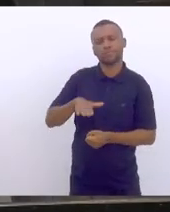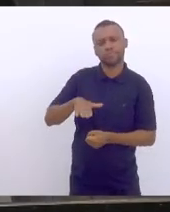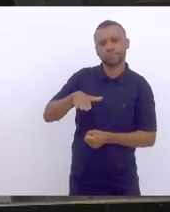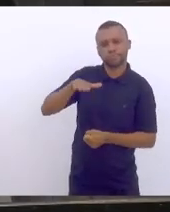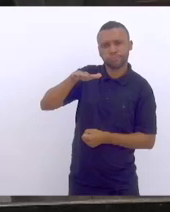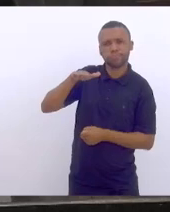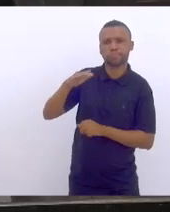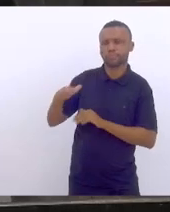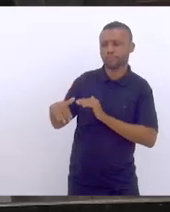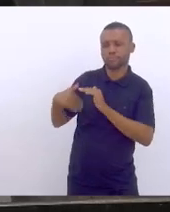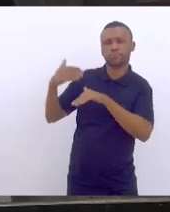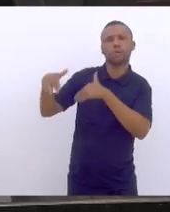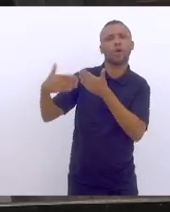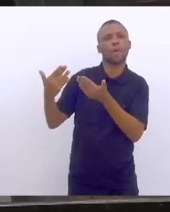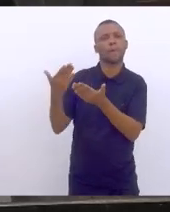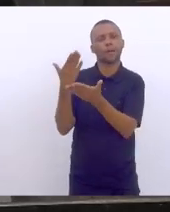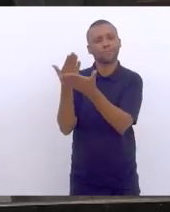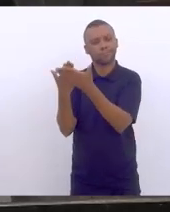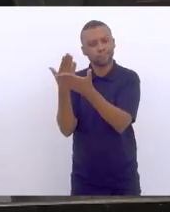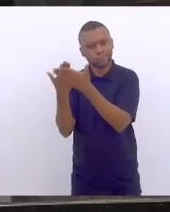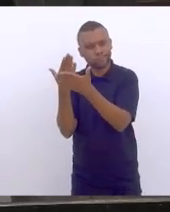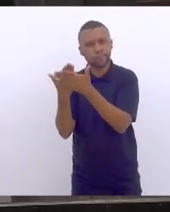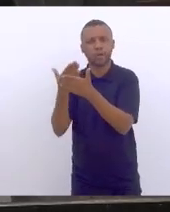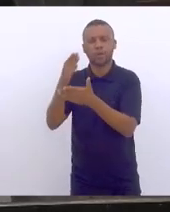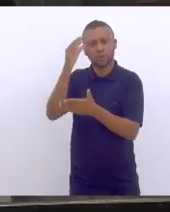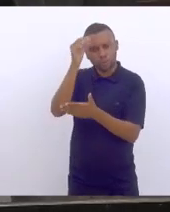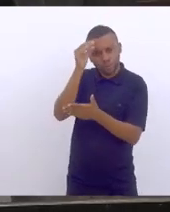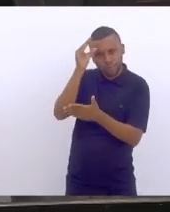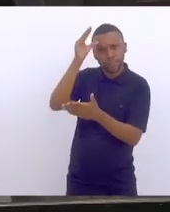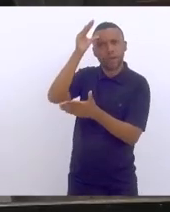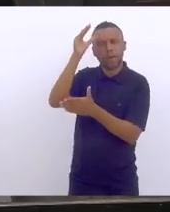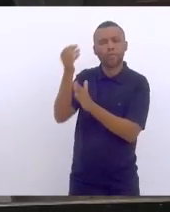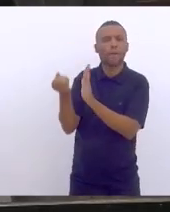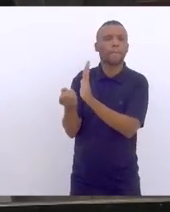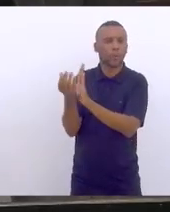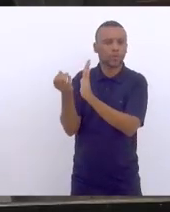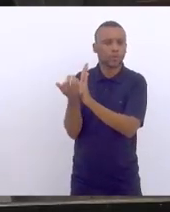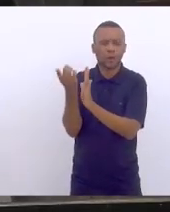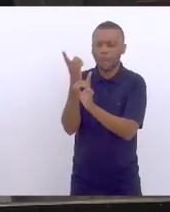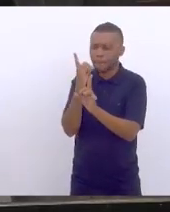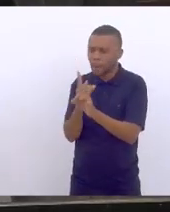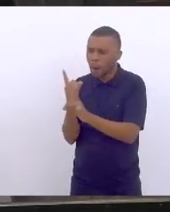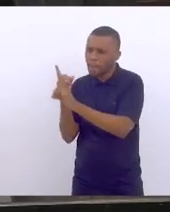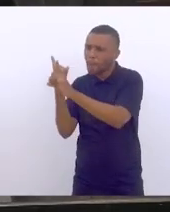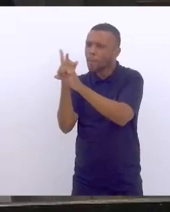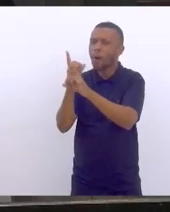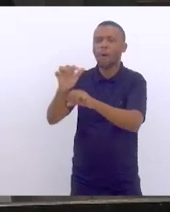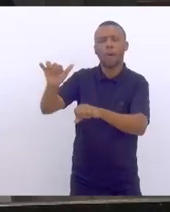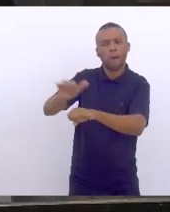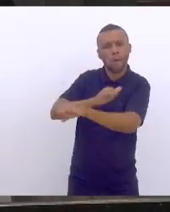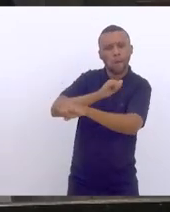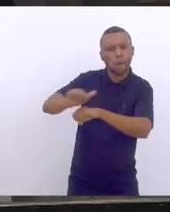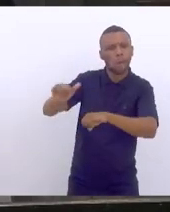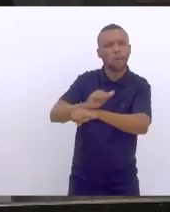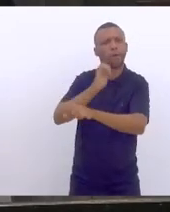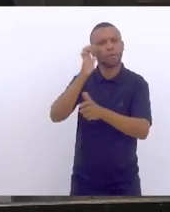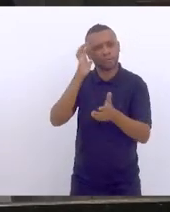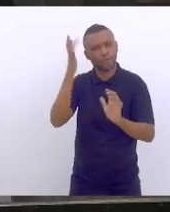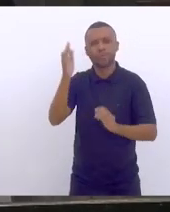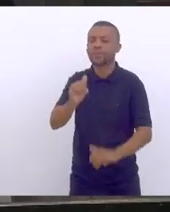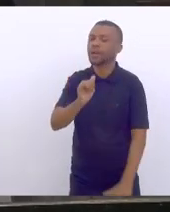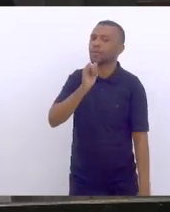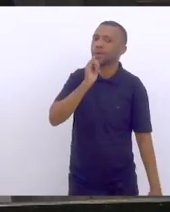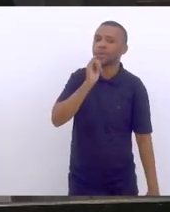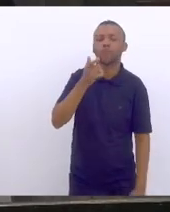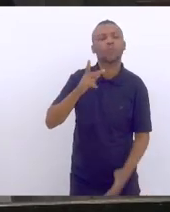à produção de conhecimento, à socialização de conhecimento, à descoberta de alternativas, de soluções. Vejam, por exemplo, o que